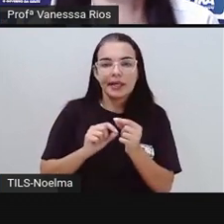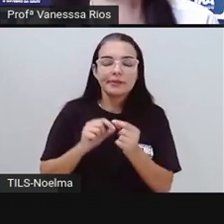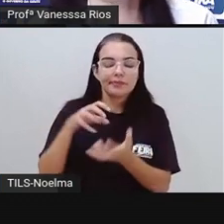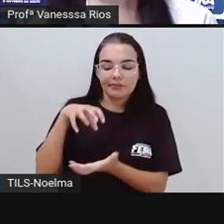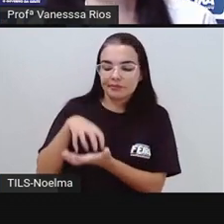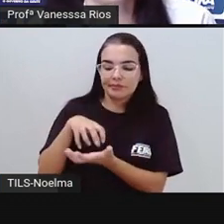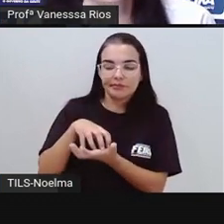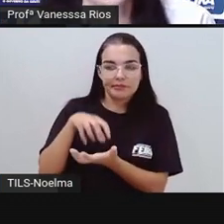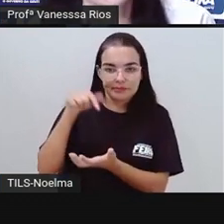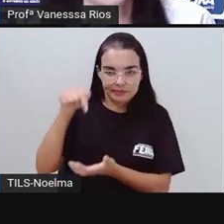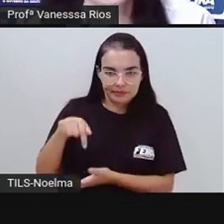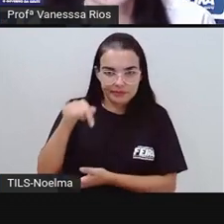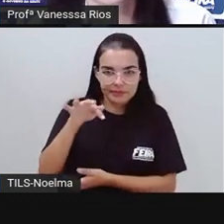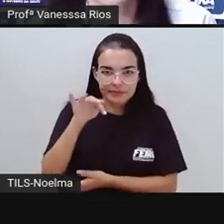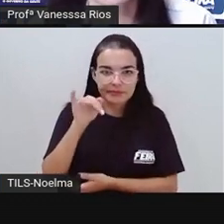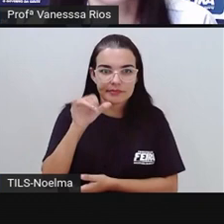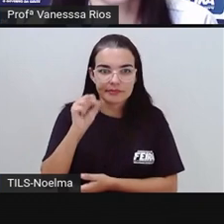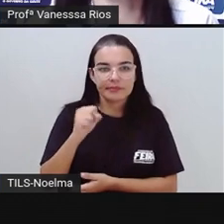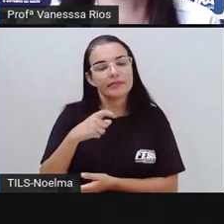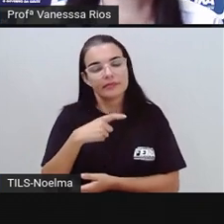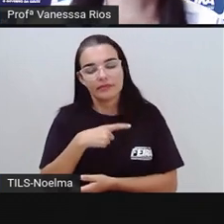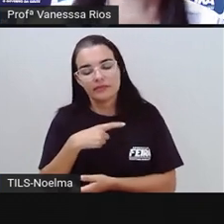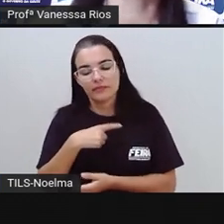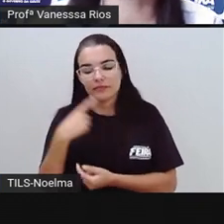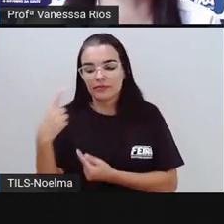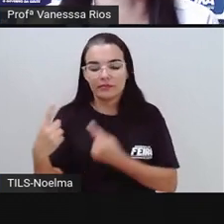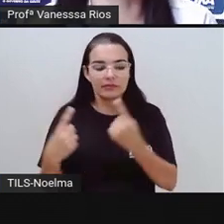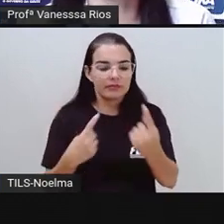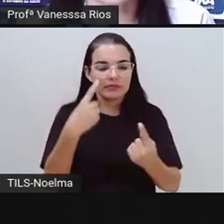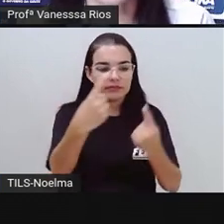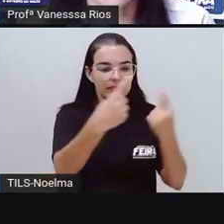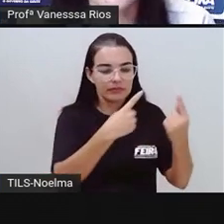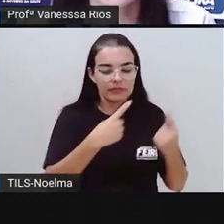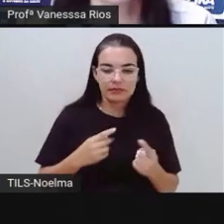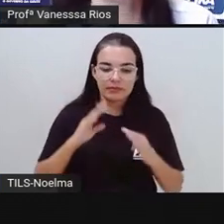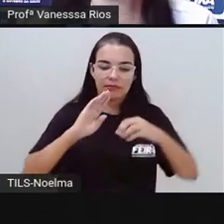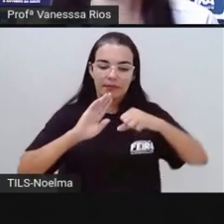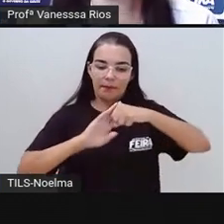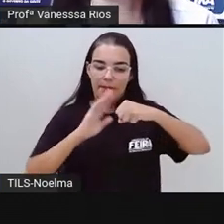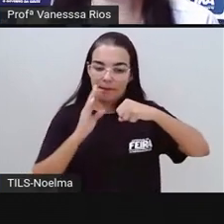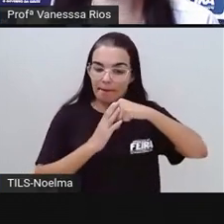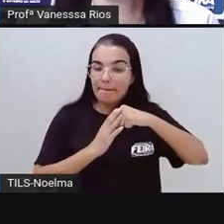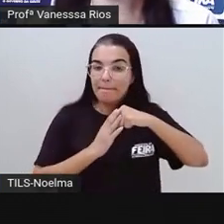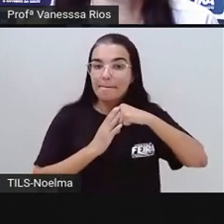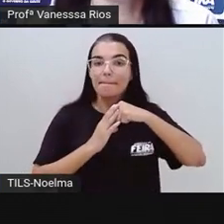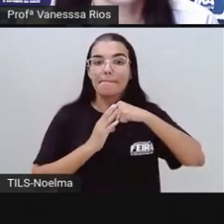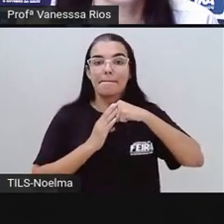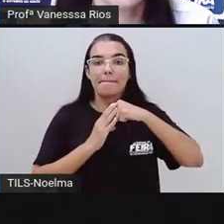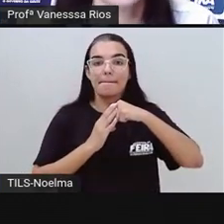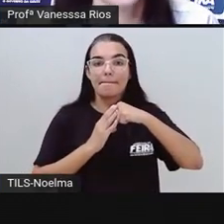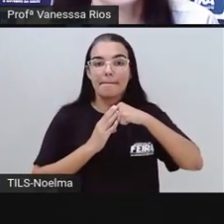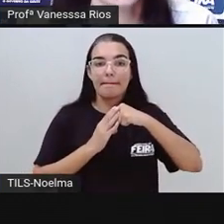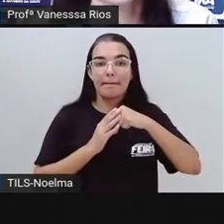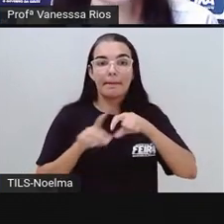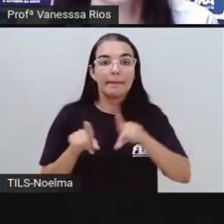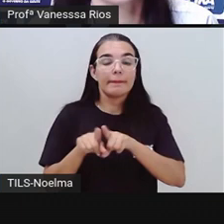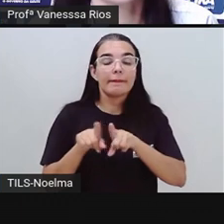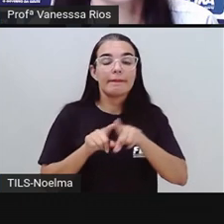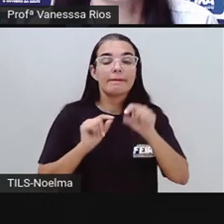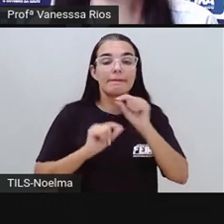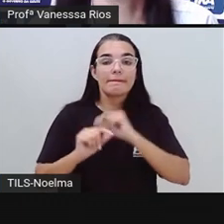e aí cada região dessas cinco, né? Vão incluir vários bairros. E dessas 13 regiões